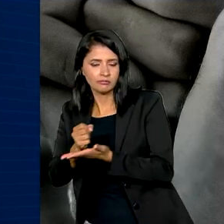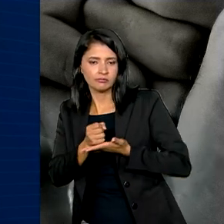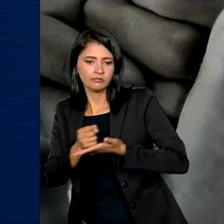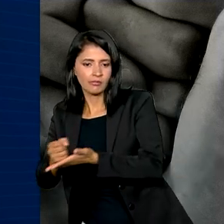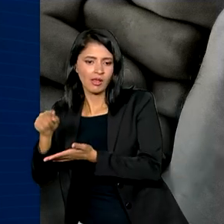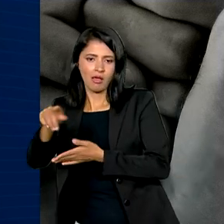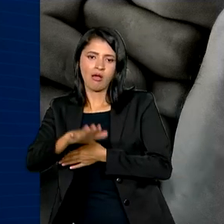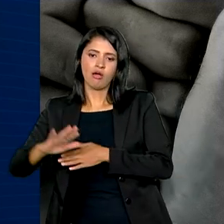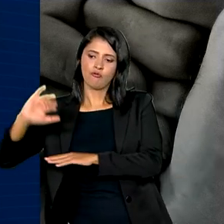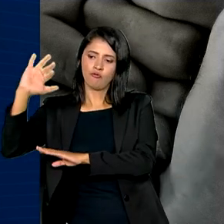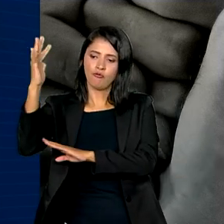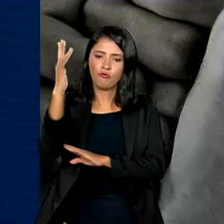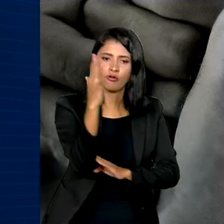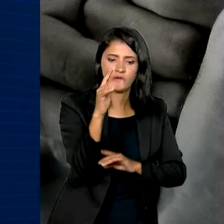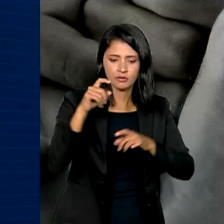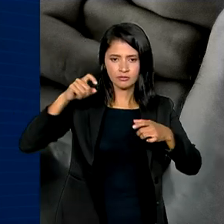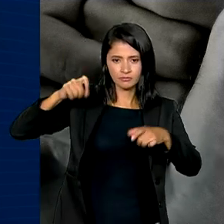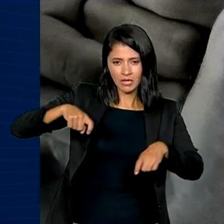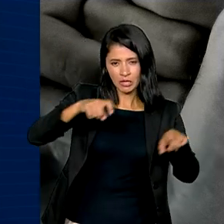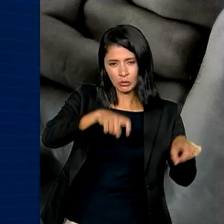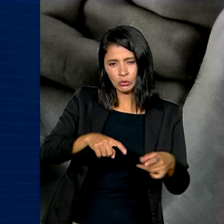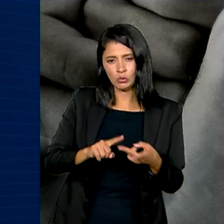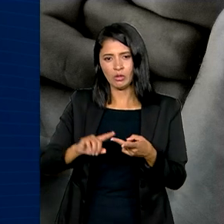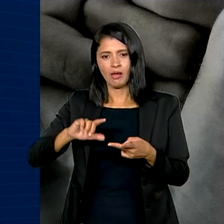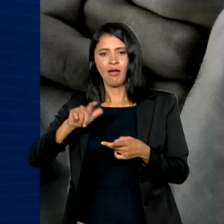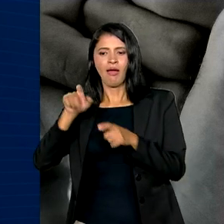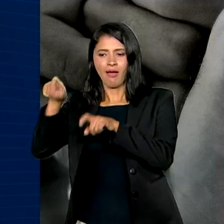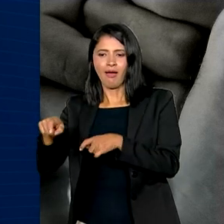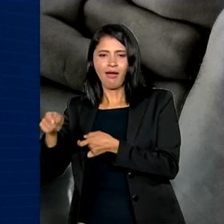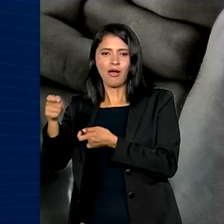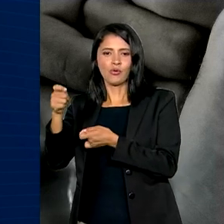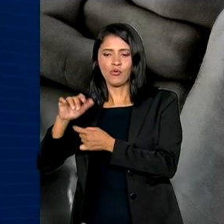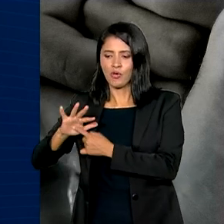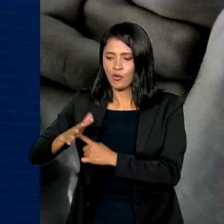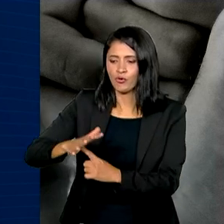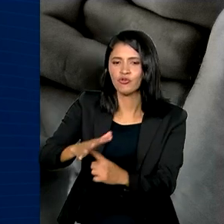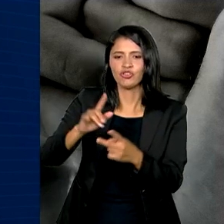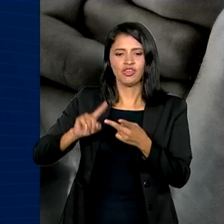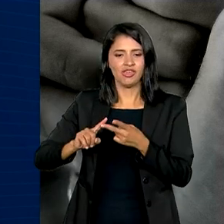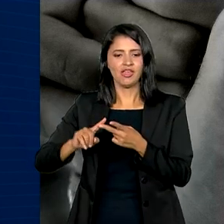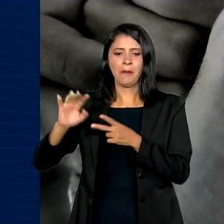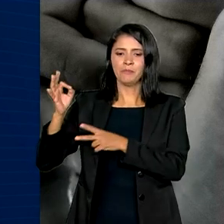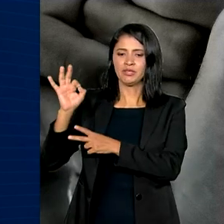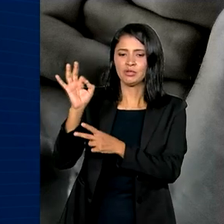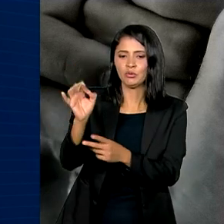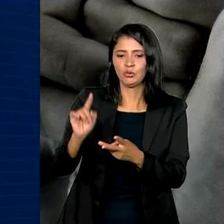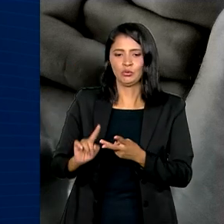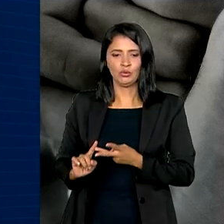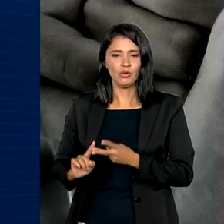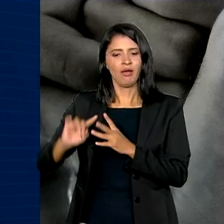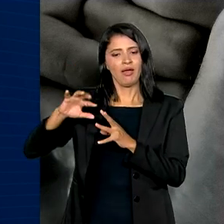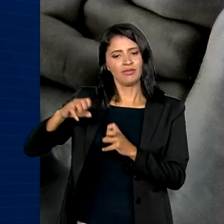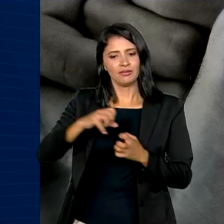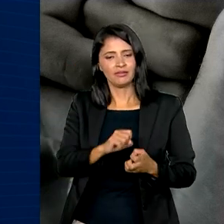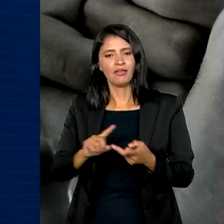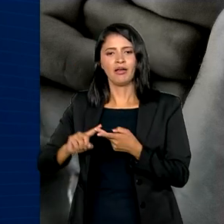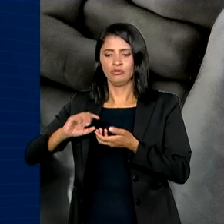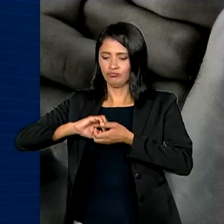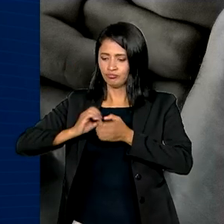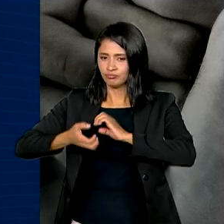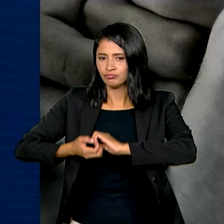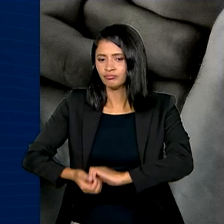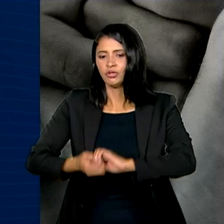florestas, agricultura, agroecologia, pecuária, piscicultura, artesanato, cooperativismo,